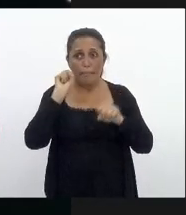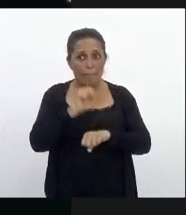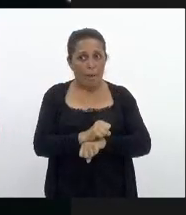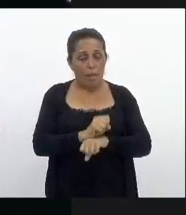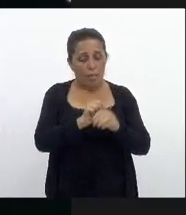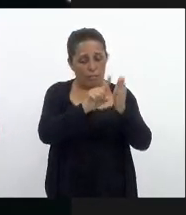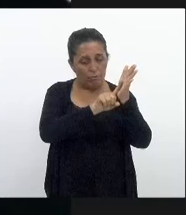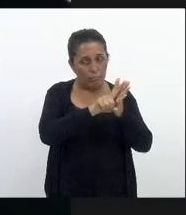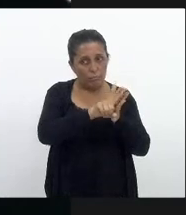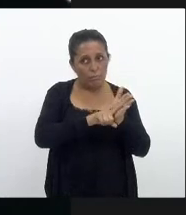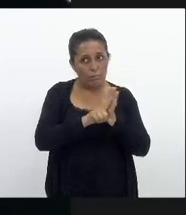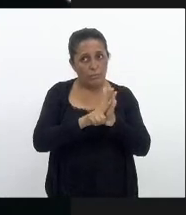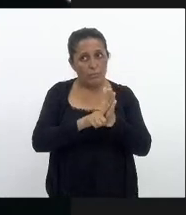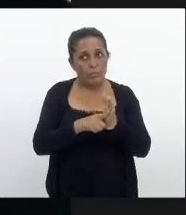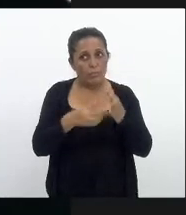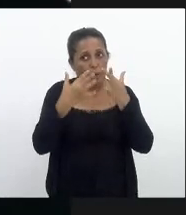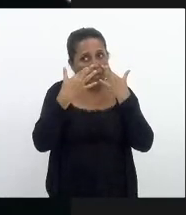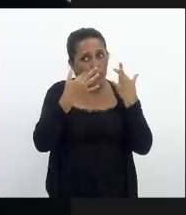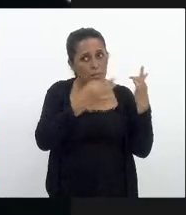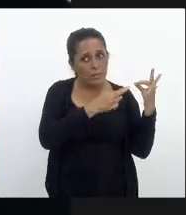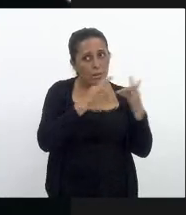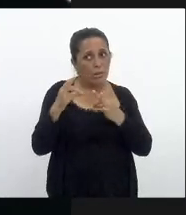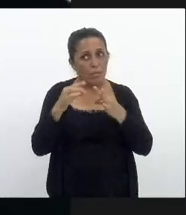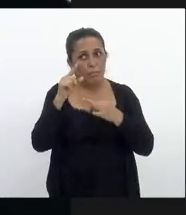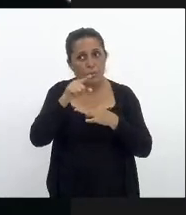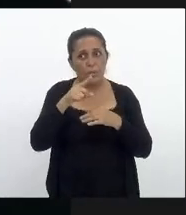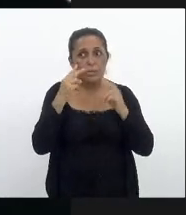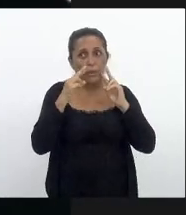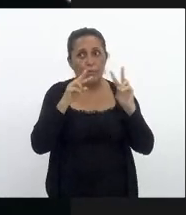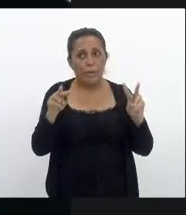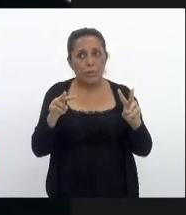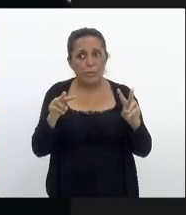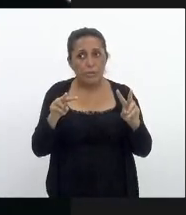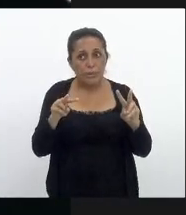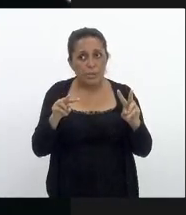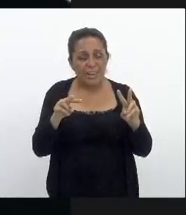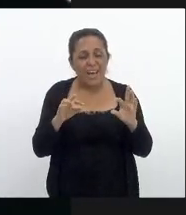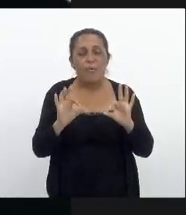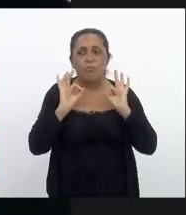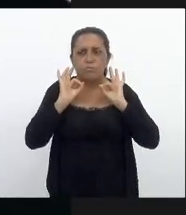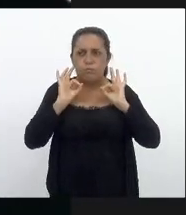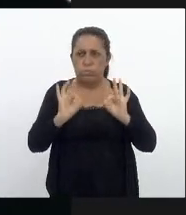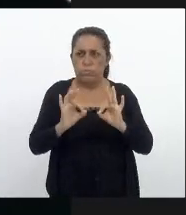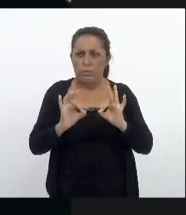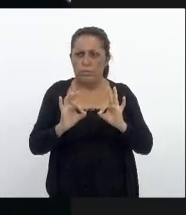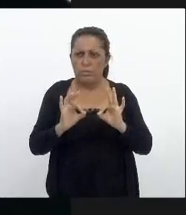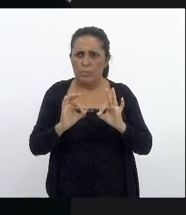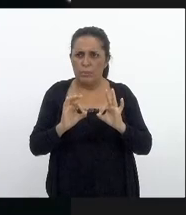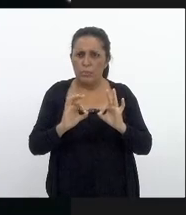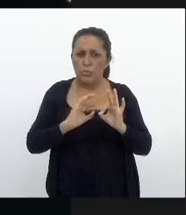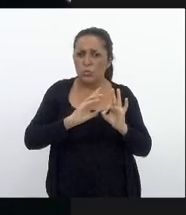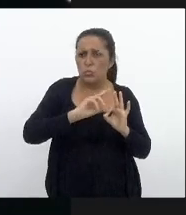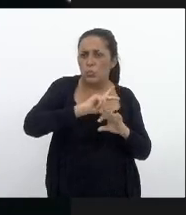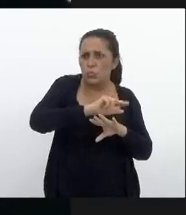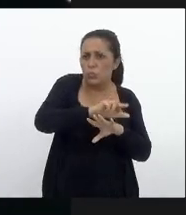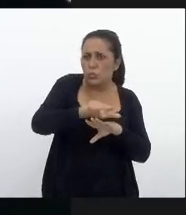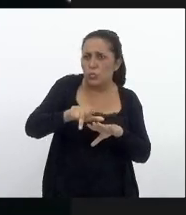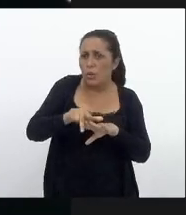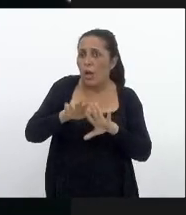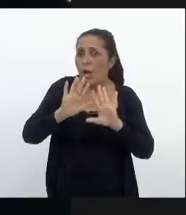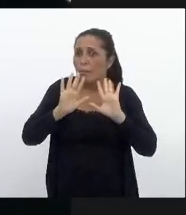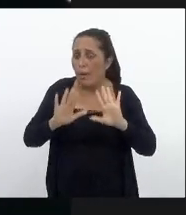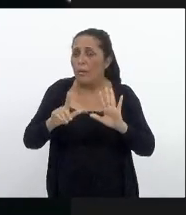bem presta atenção no que eu vou falar você que está assistindo apesar de ser eficiente na maior parte dos casos há